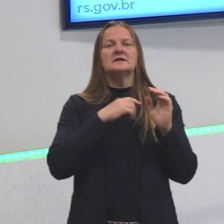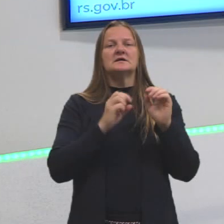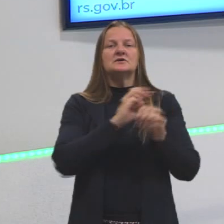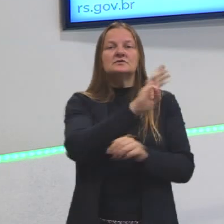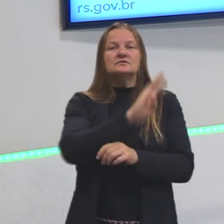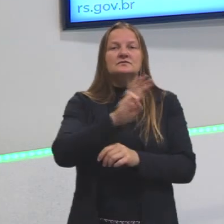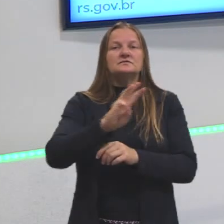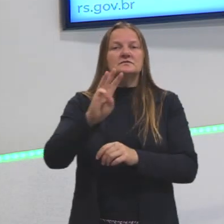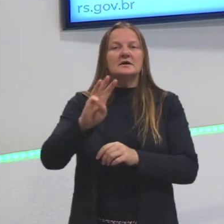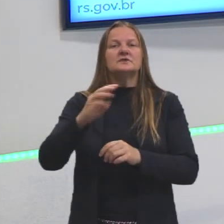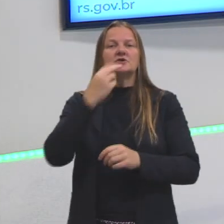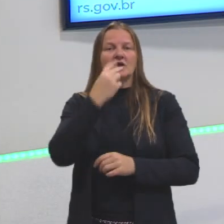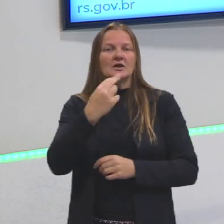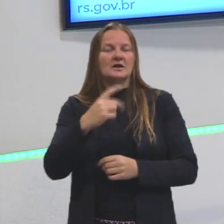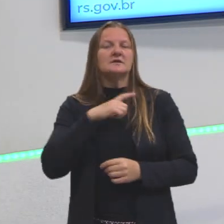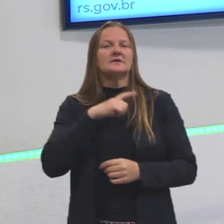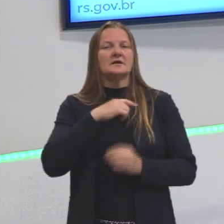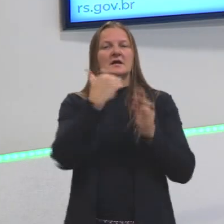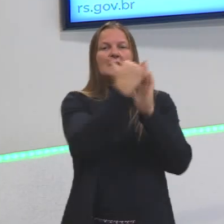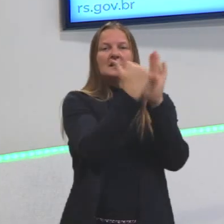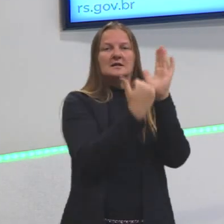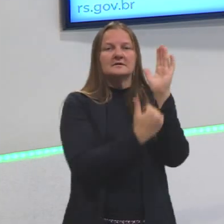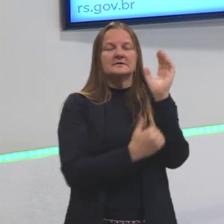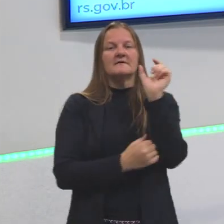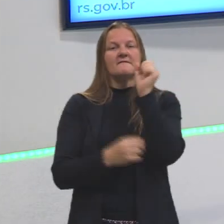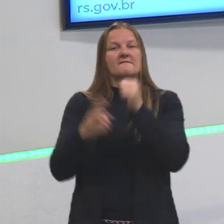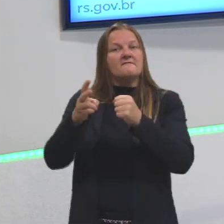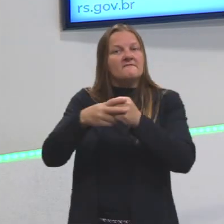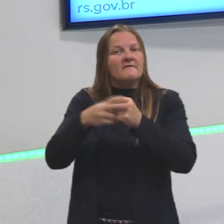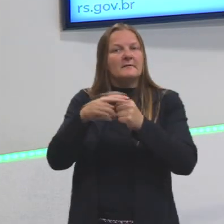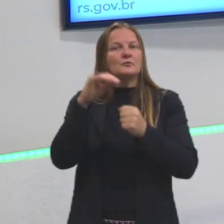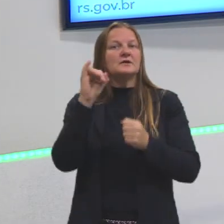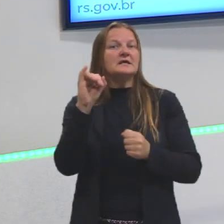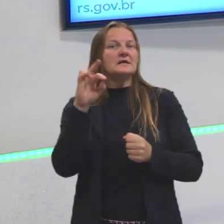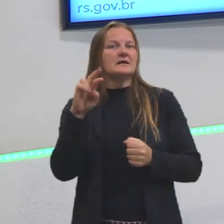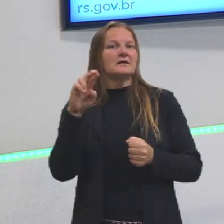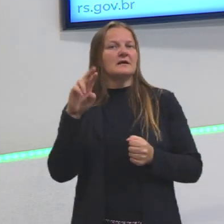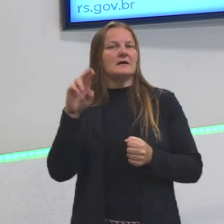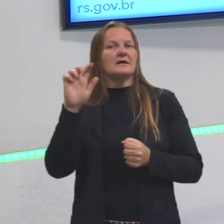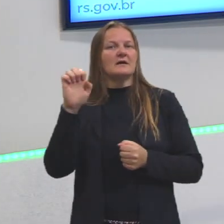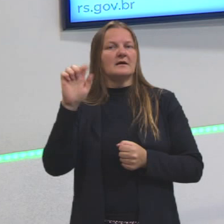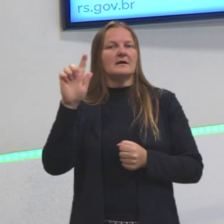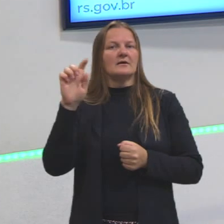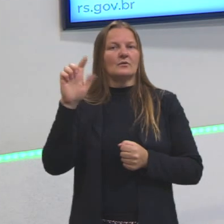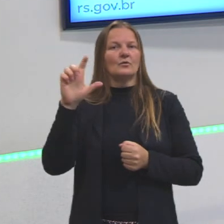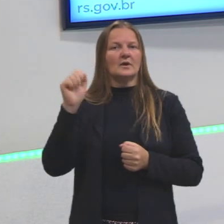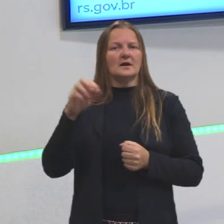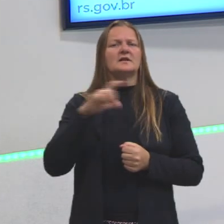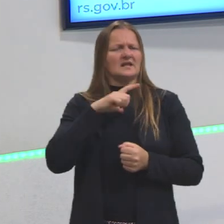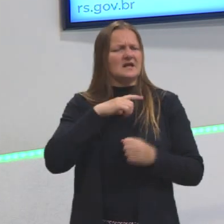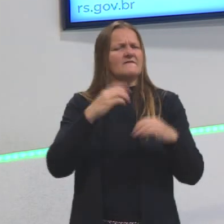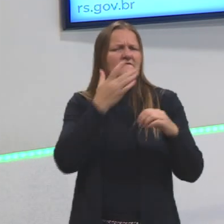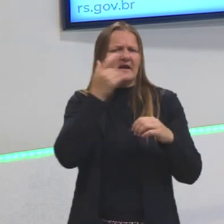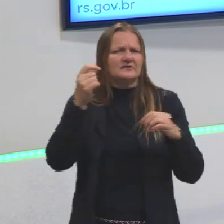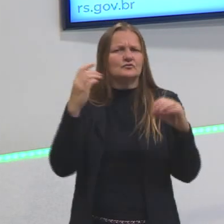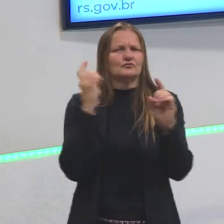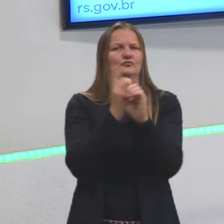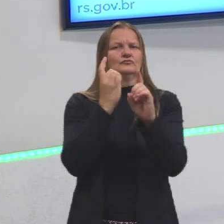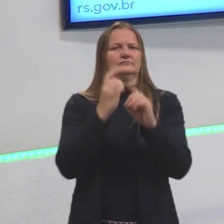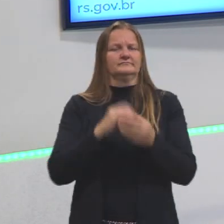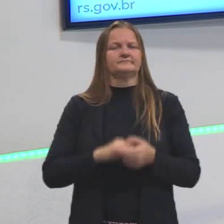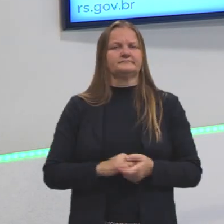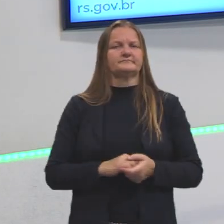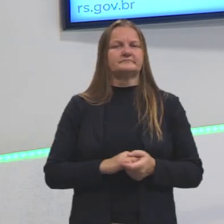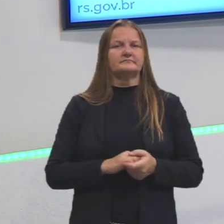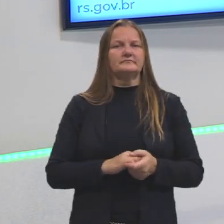de língua inglesa trazem a lista de verbos para vocês. É bem fácil de achar e estão bem completas. Não existe uma